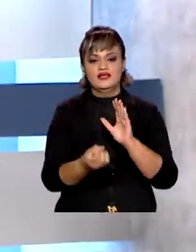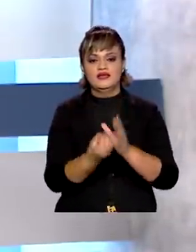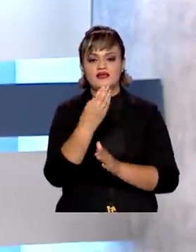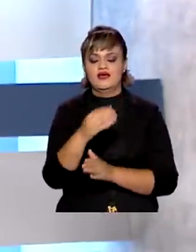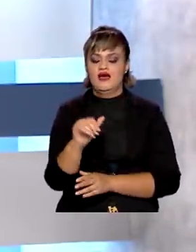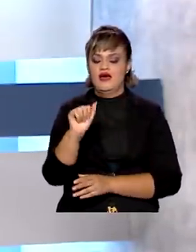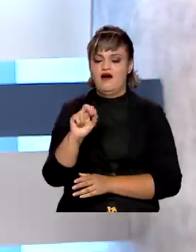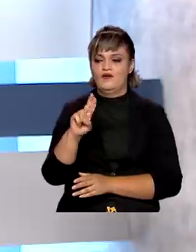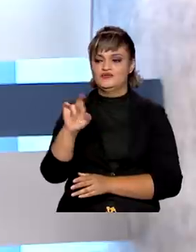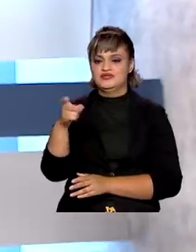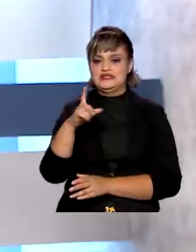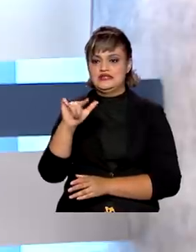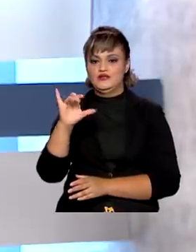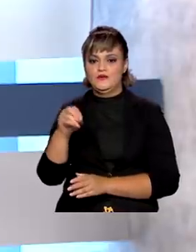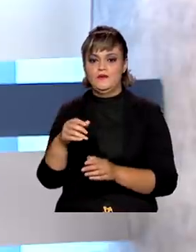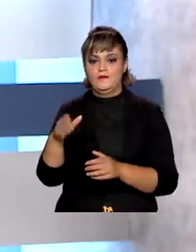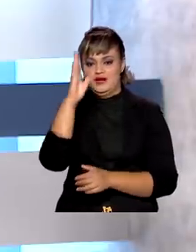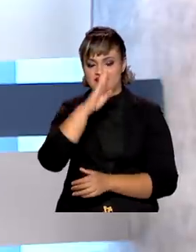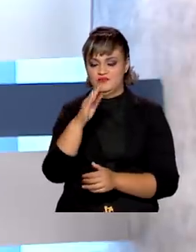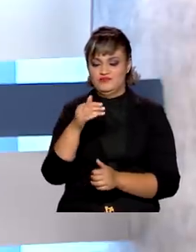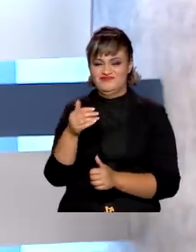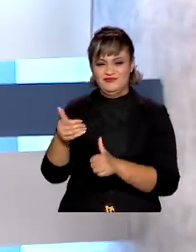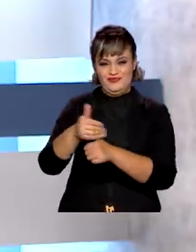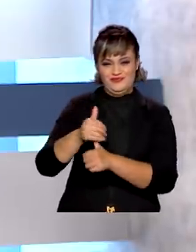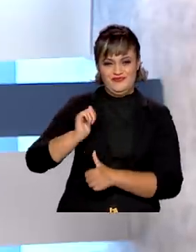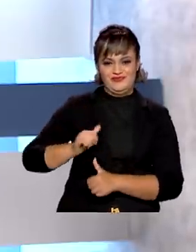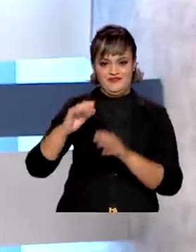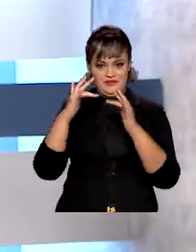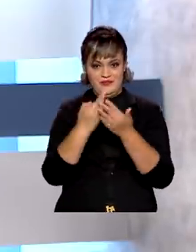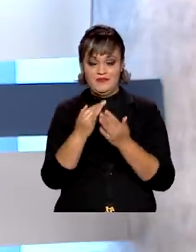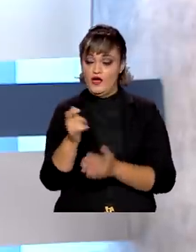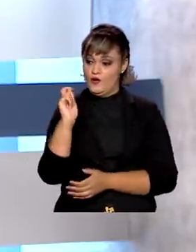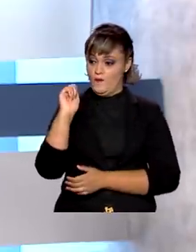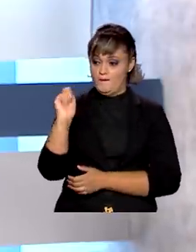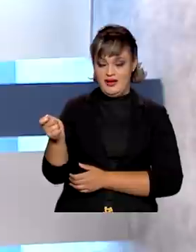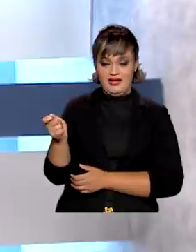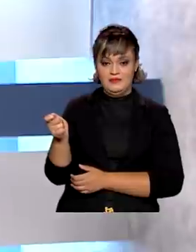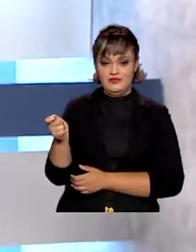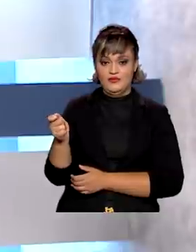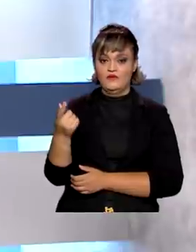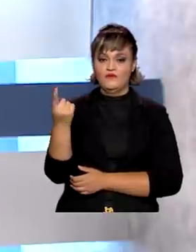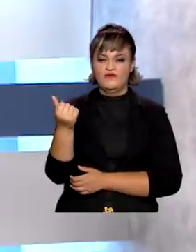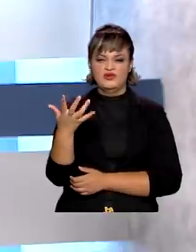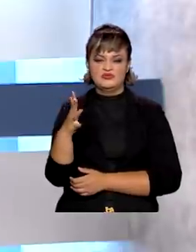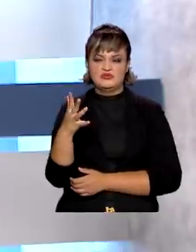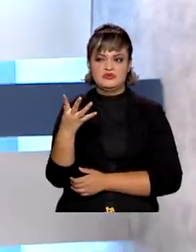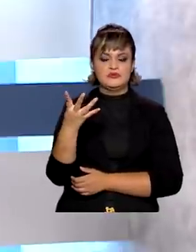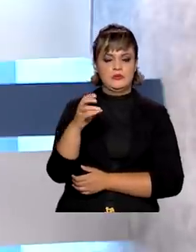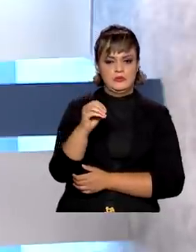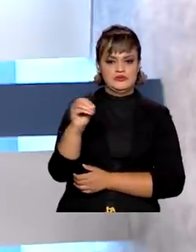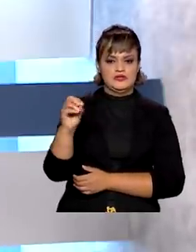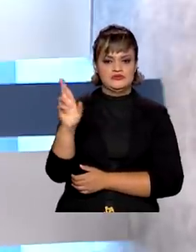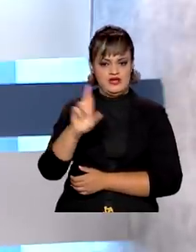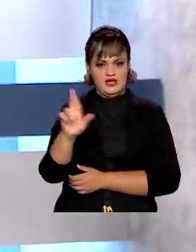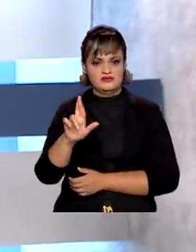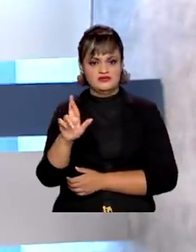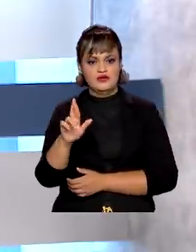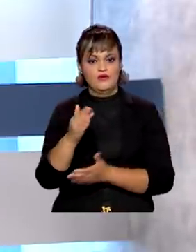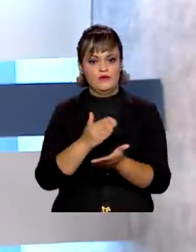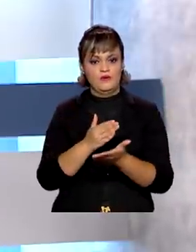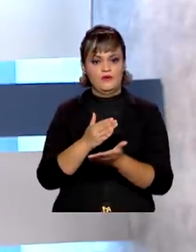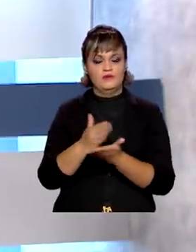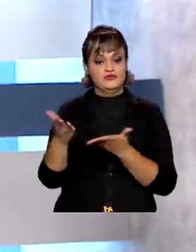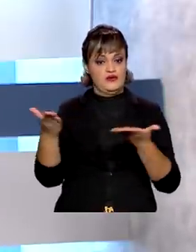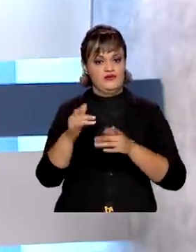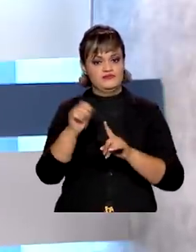Auxílio Brasil, que substituiu o Bolsa Família. O pagamento do novo programa, com o valor mínimo de R 400, começou